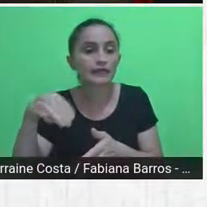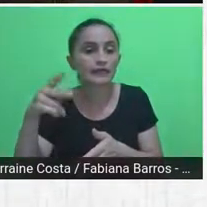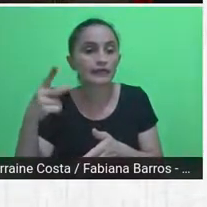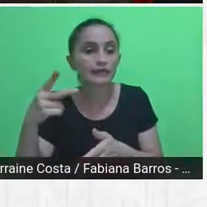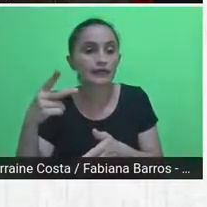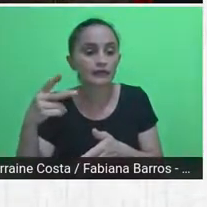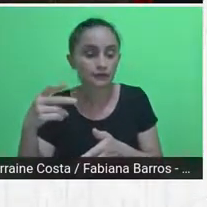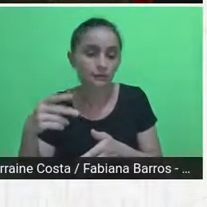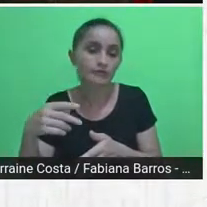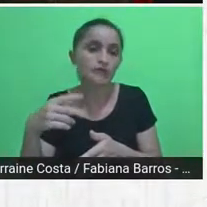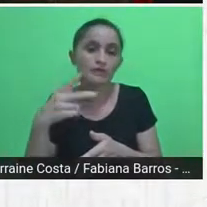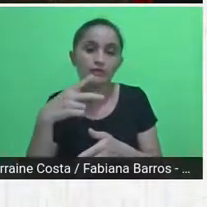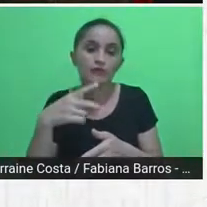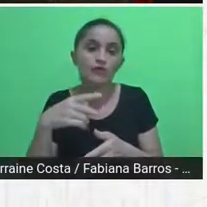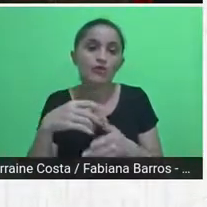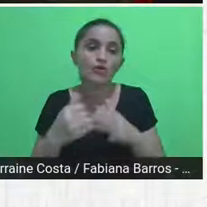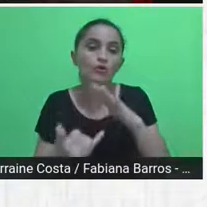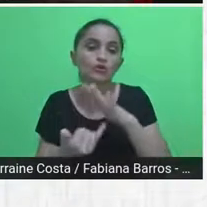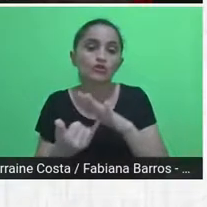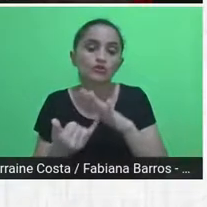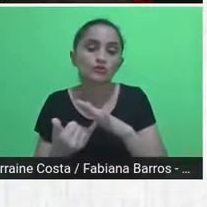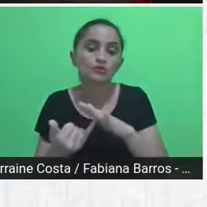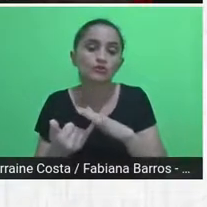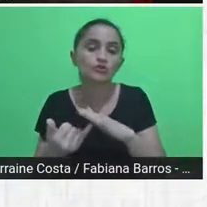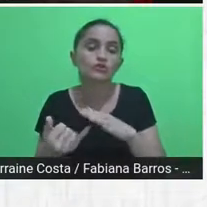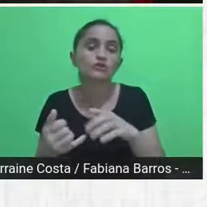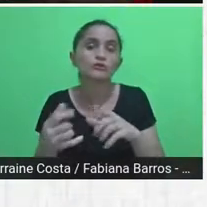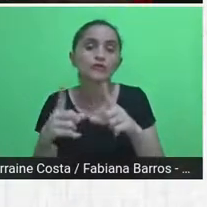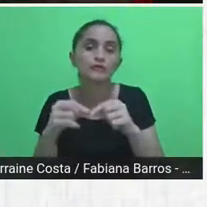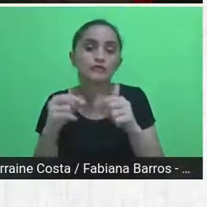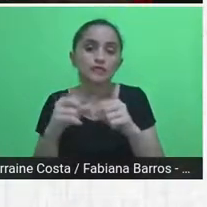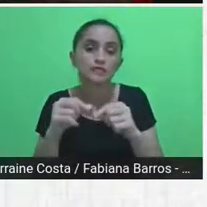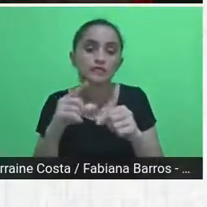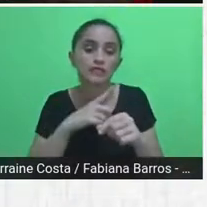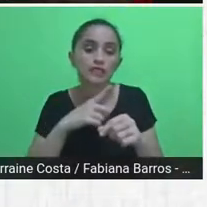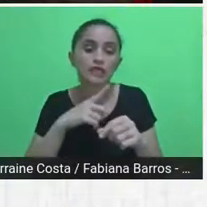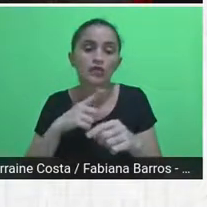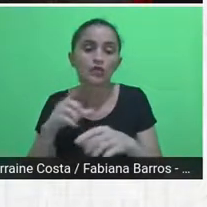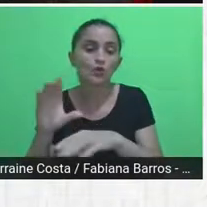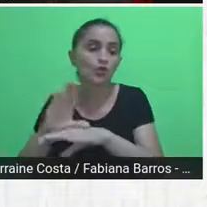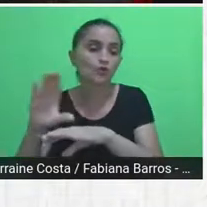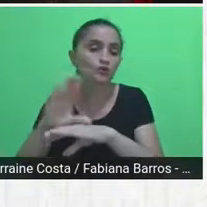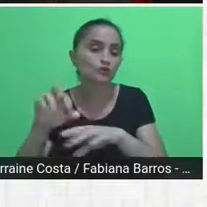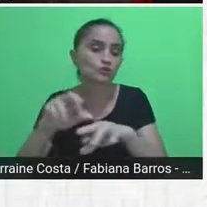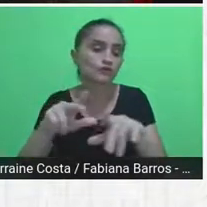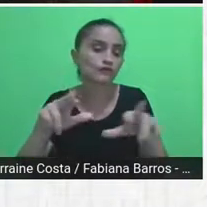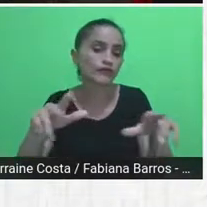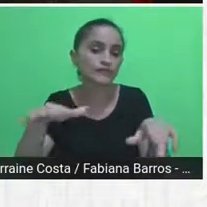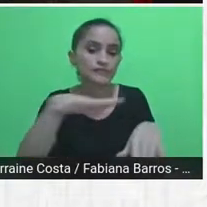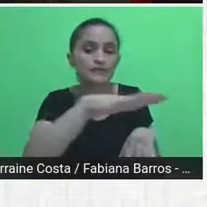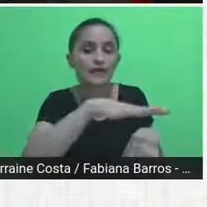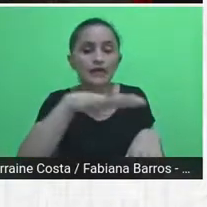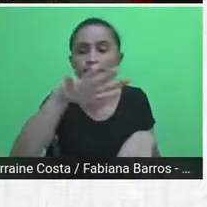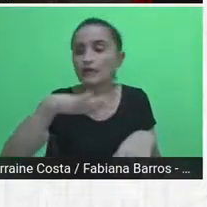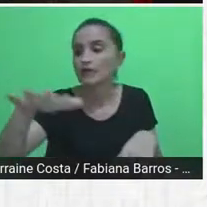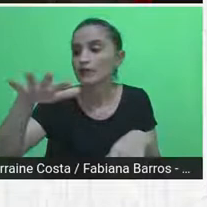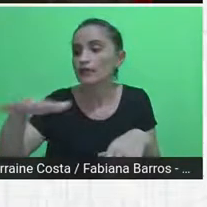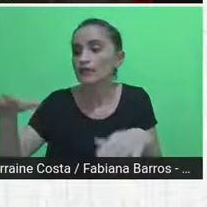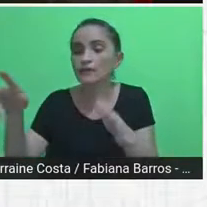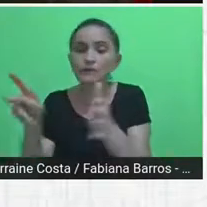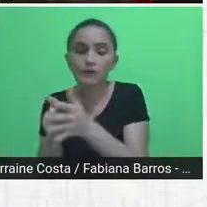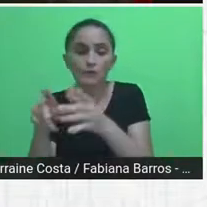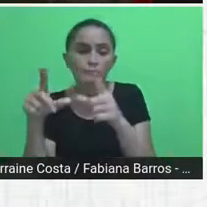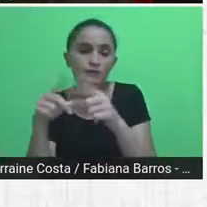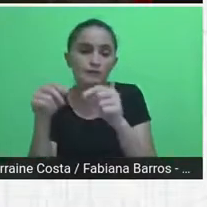Distrito Federal, são 30, agora 35 regiões administrativas, para quem não